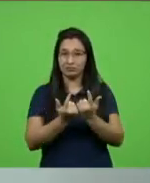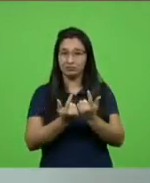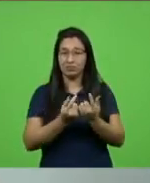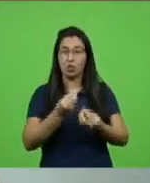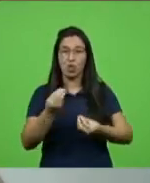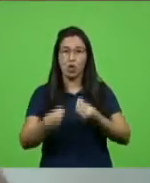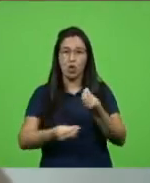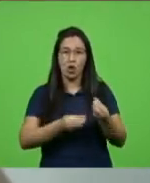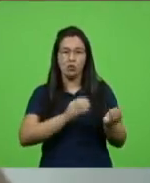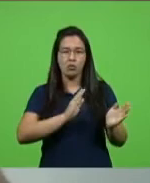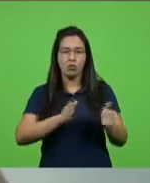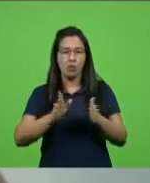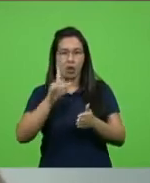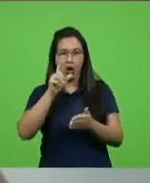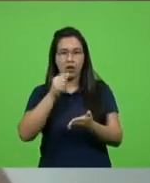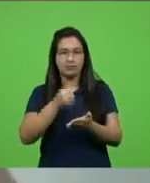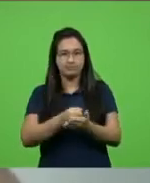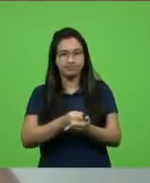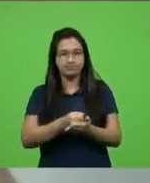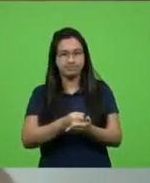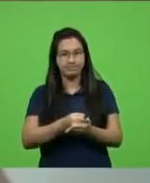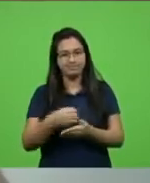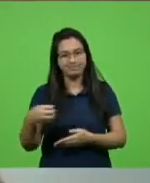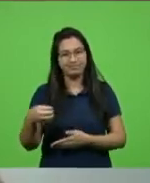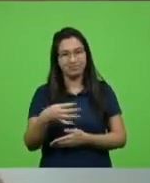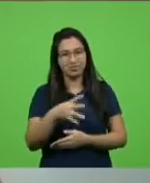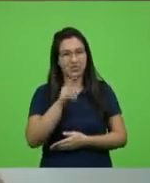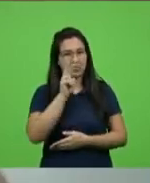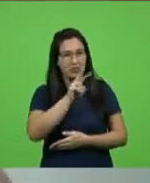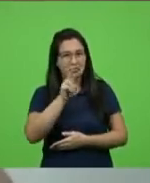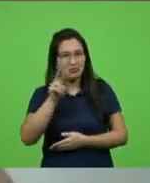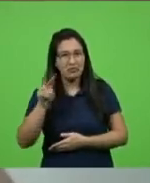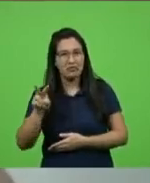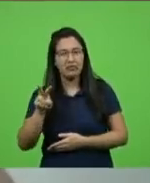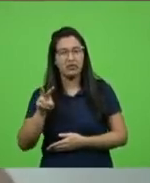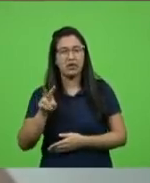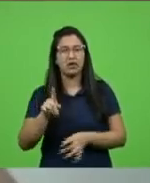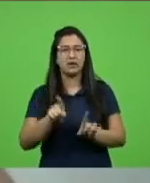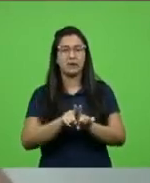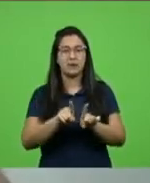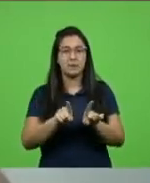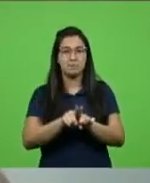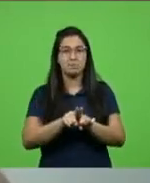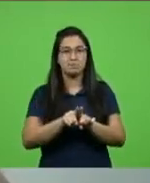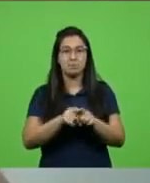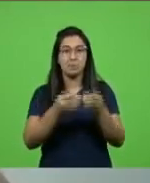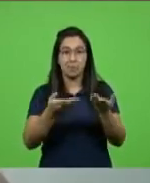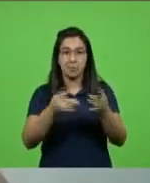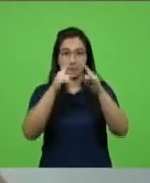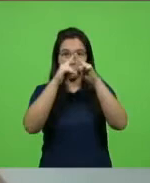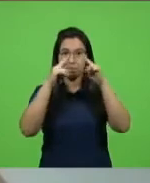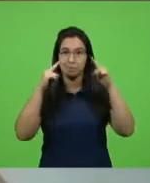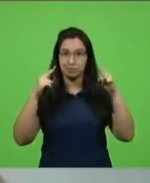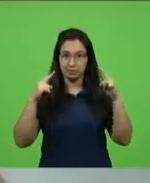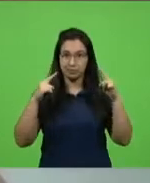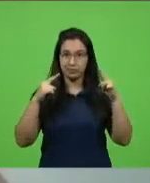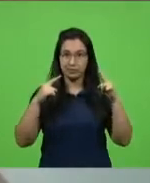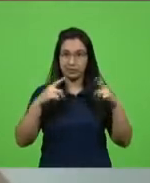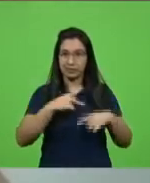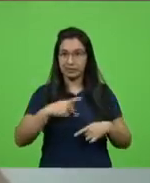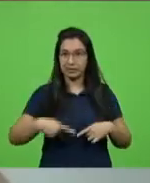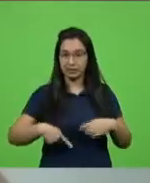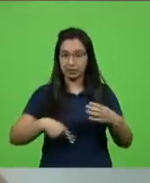nesse período, nessa nova fase. A interseção que tem feito o deputado Neodice Aretha que é o presidente da Comissão de